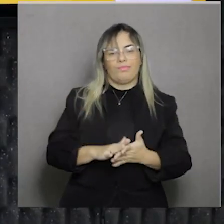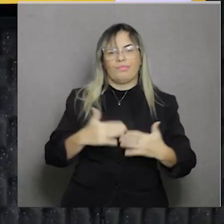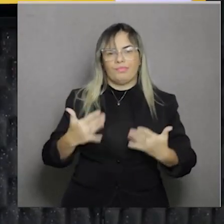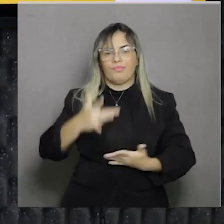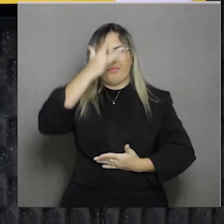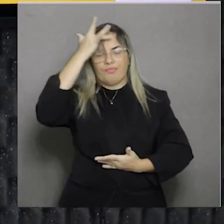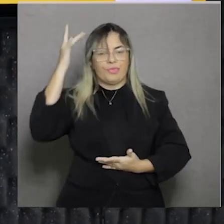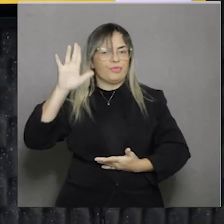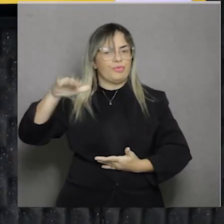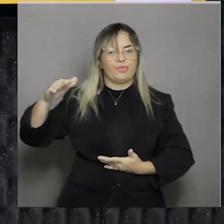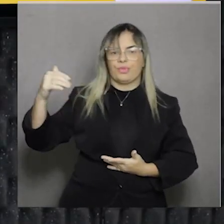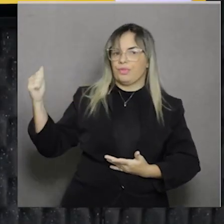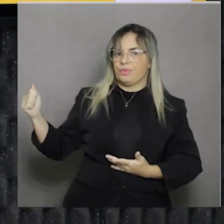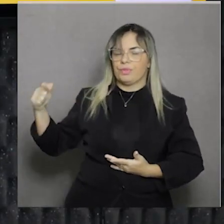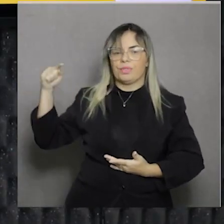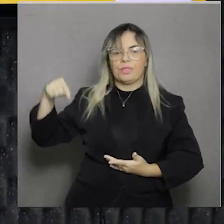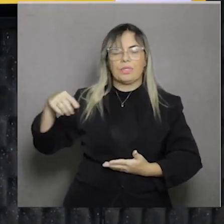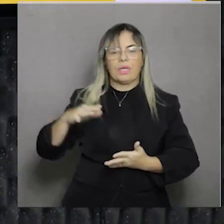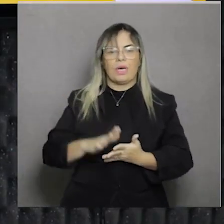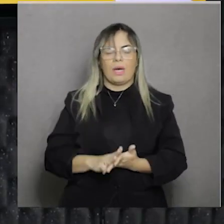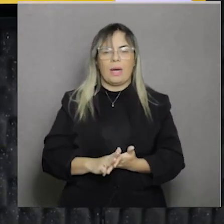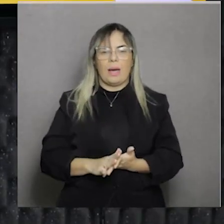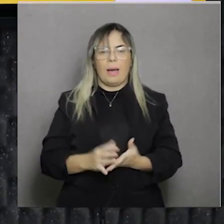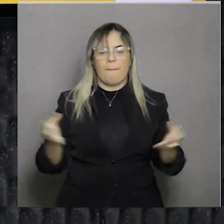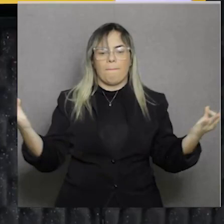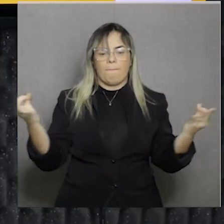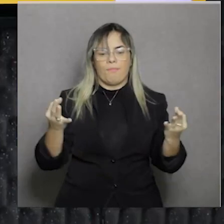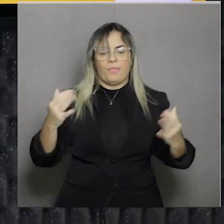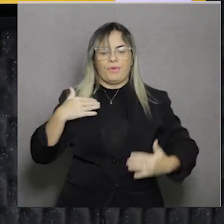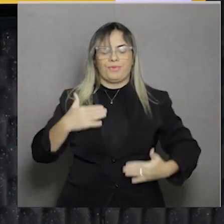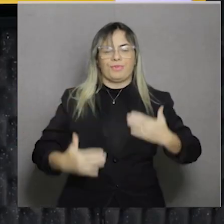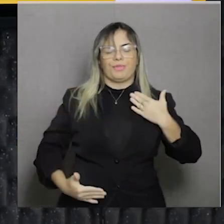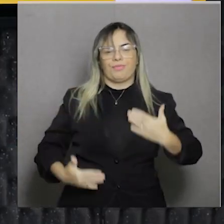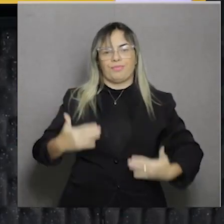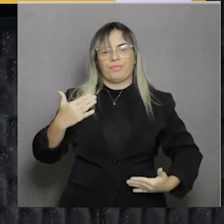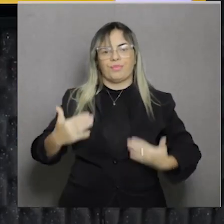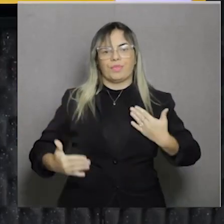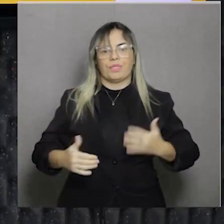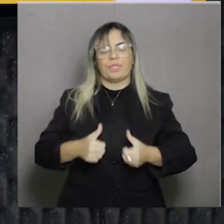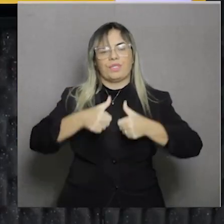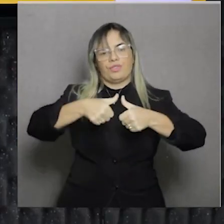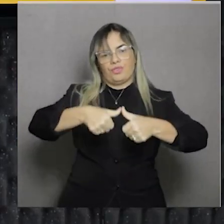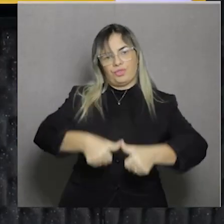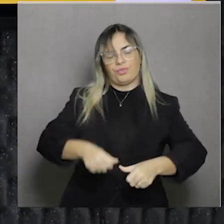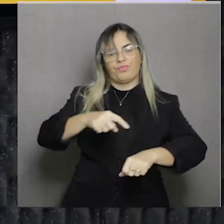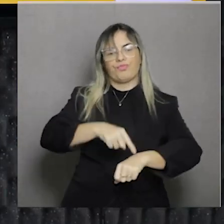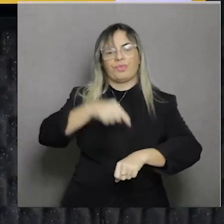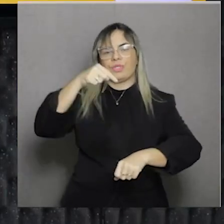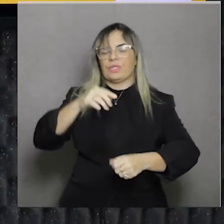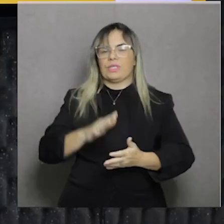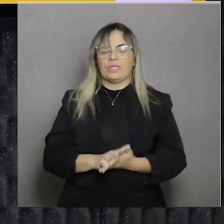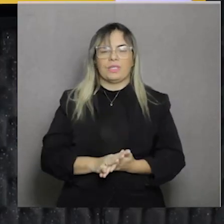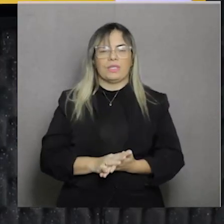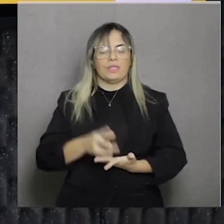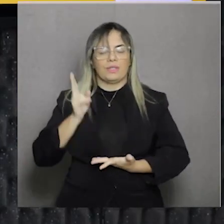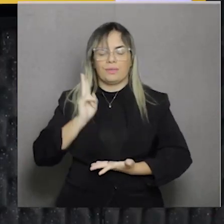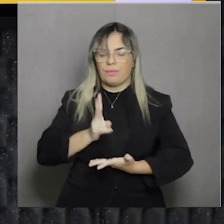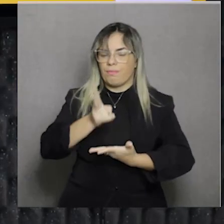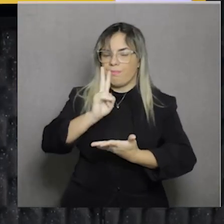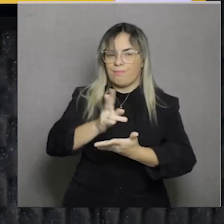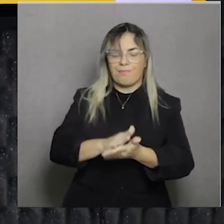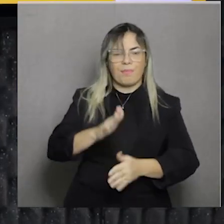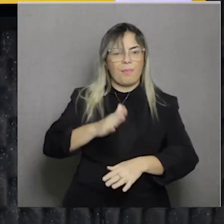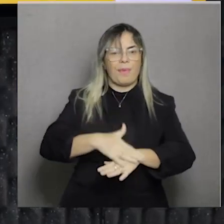aquele corpo que ele se encontra naquele momento. Sempre em busca de mais